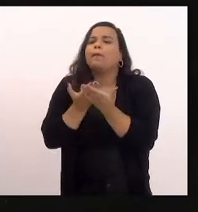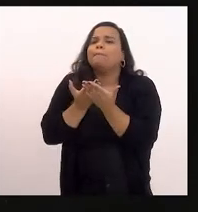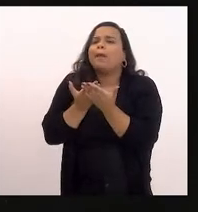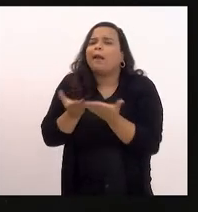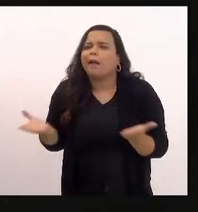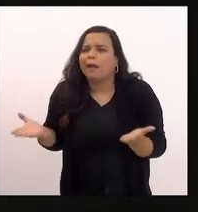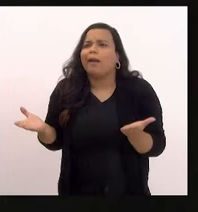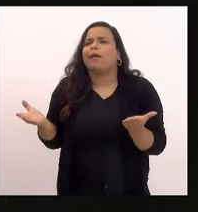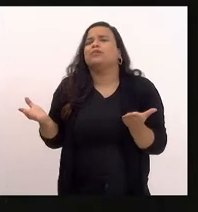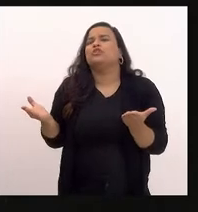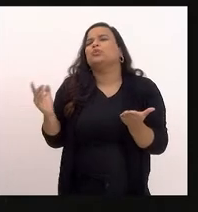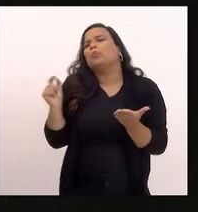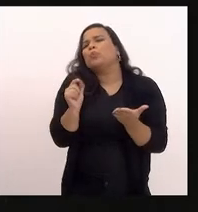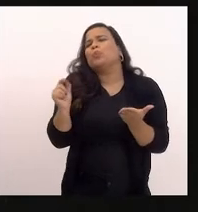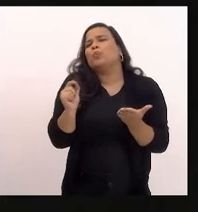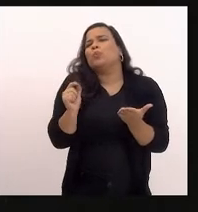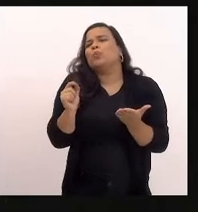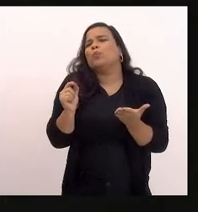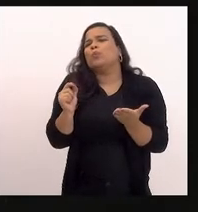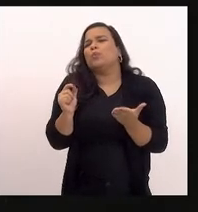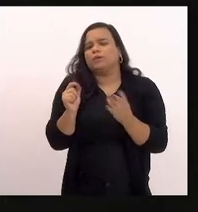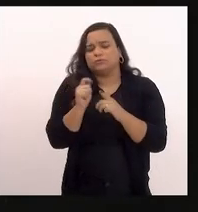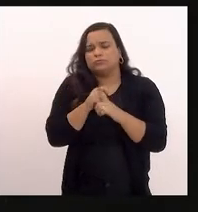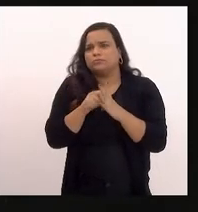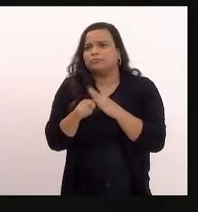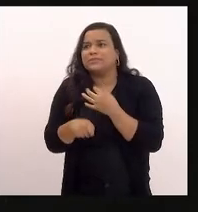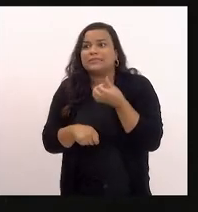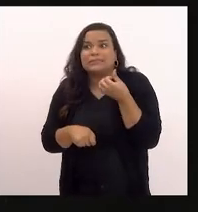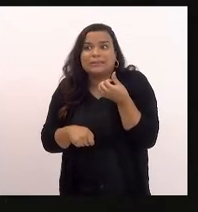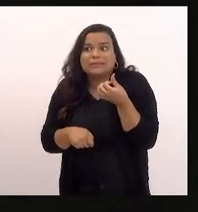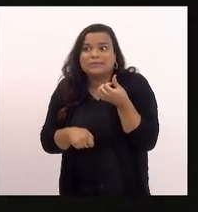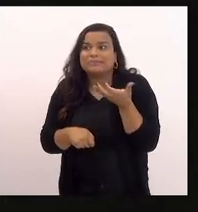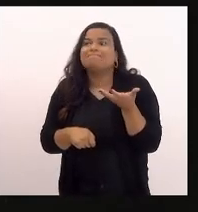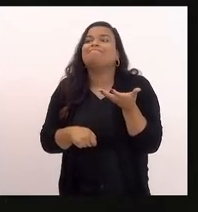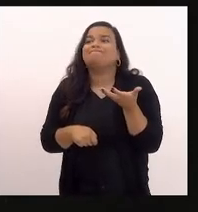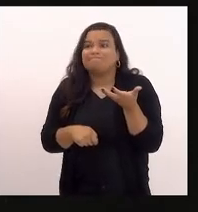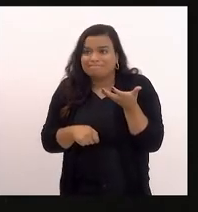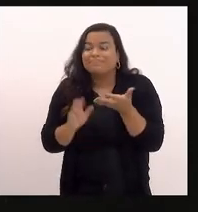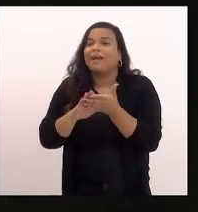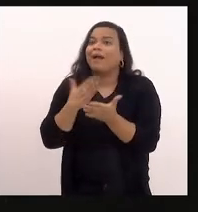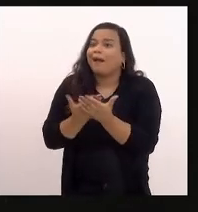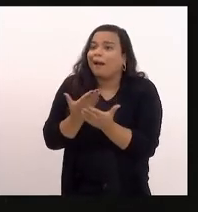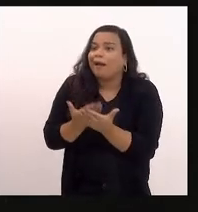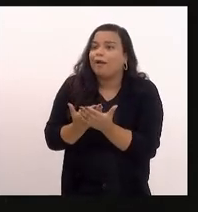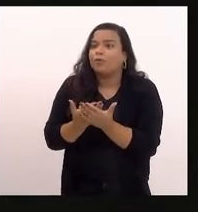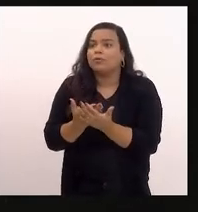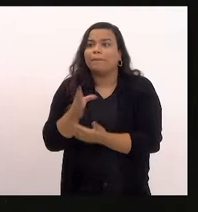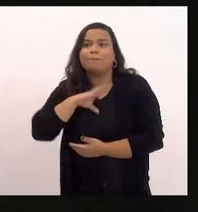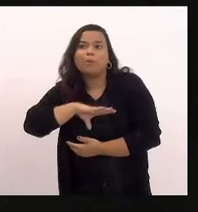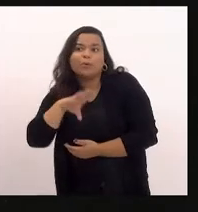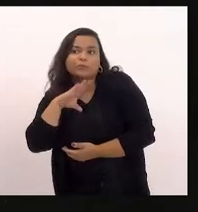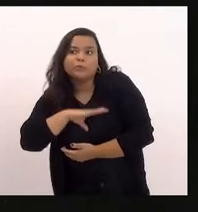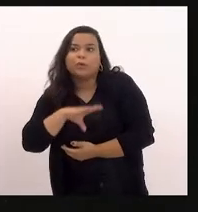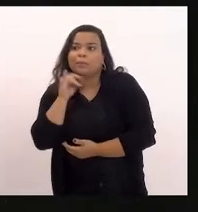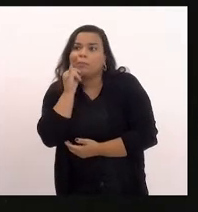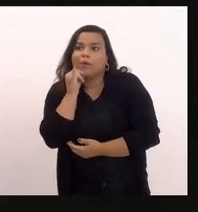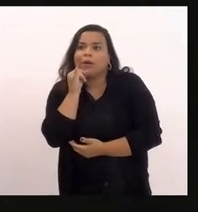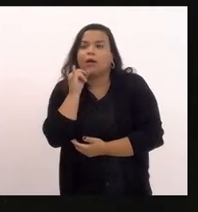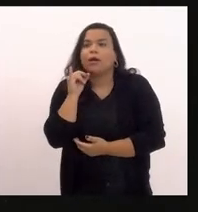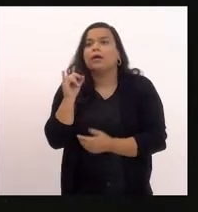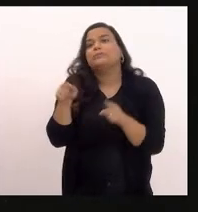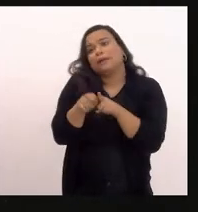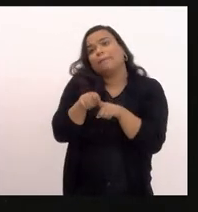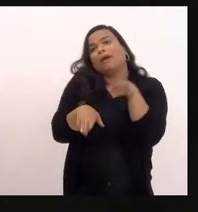muitas vezes um semestre de aula um semestre de aula de português e quem sabe um